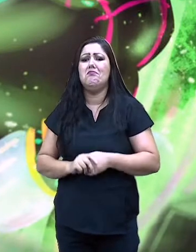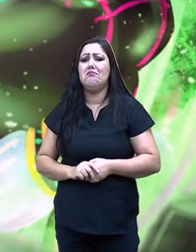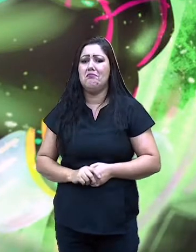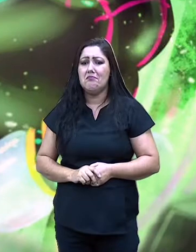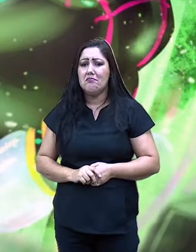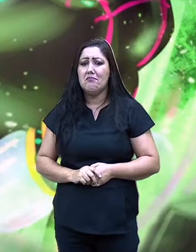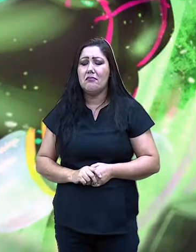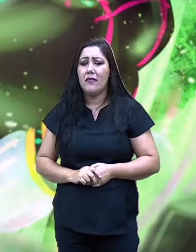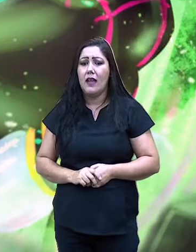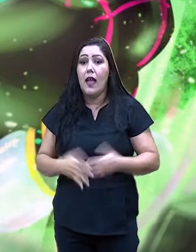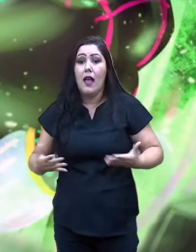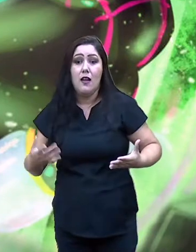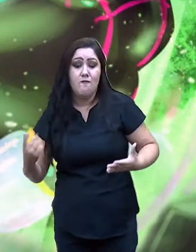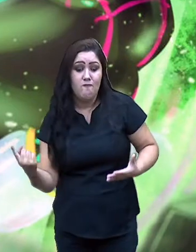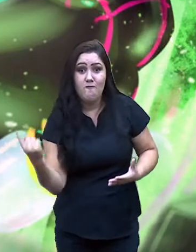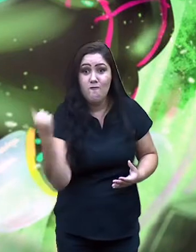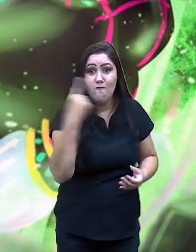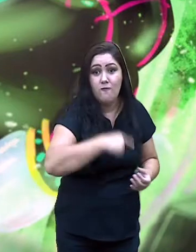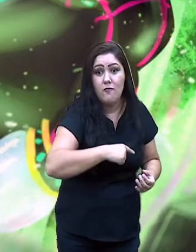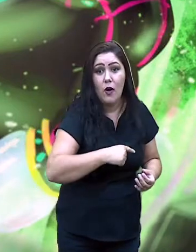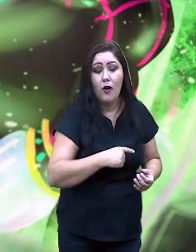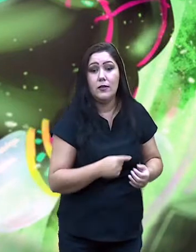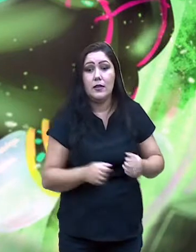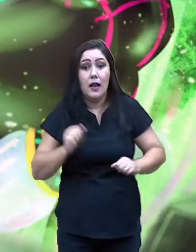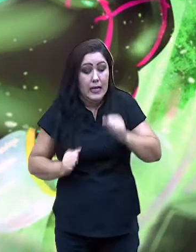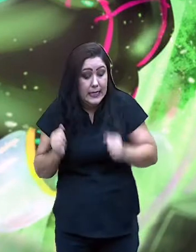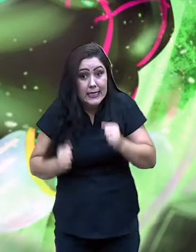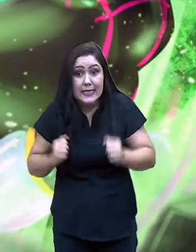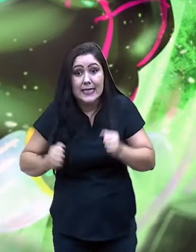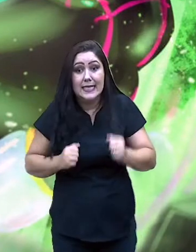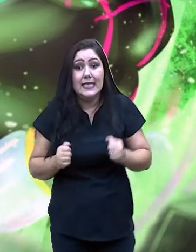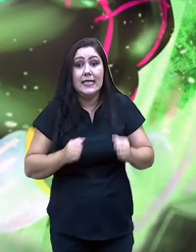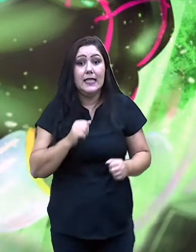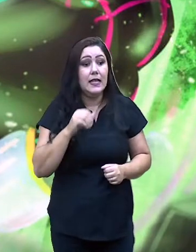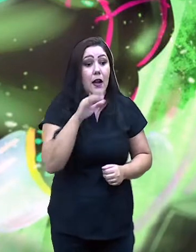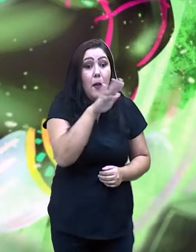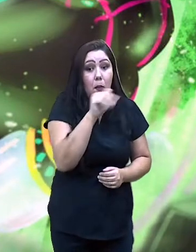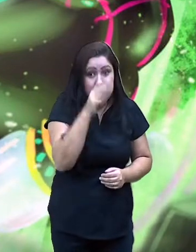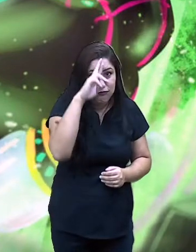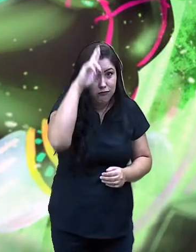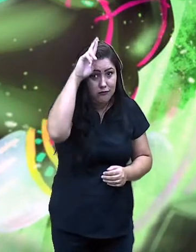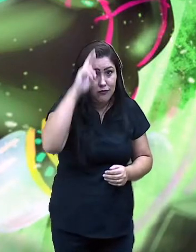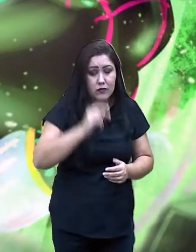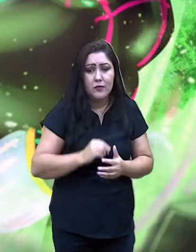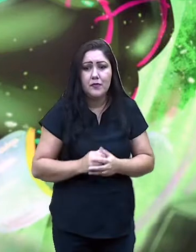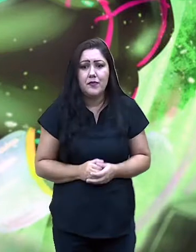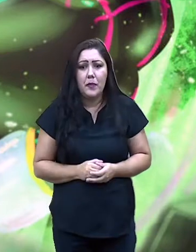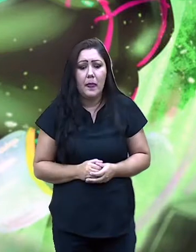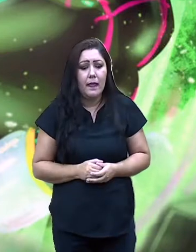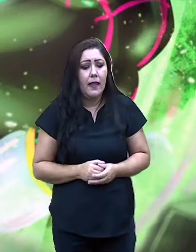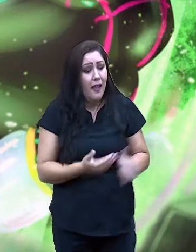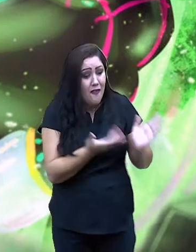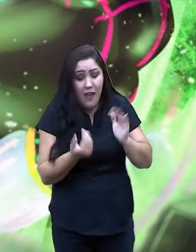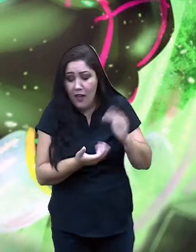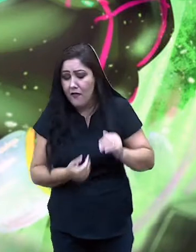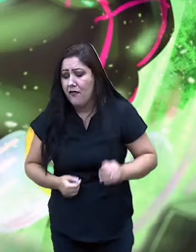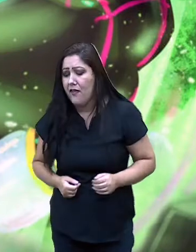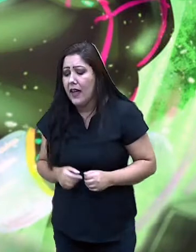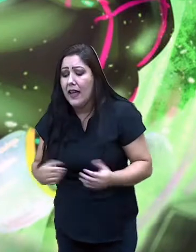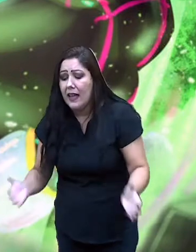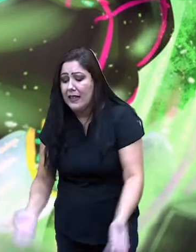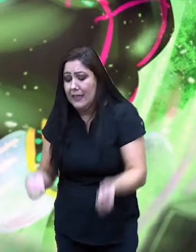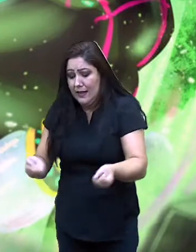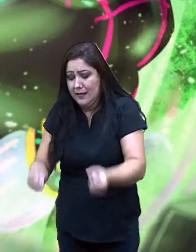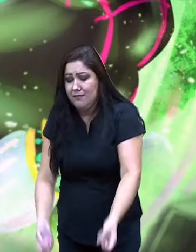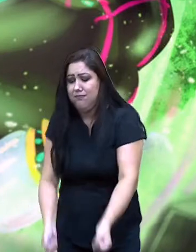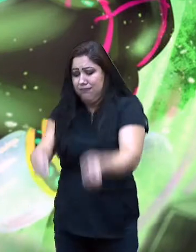O vaqueiro vai correndo chamar o seu patrão, que tentam de todas as formas e nada do boi reagir.